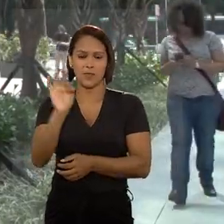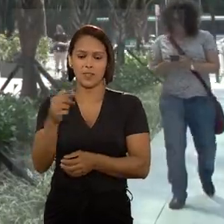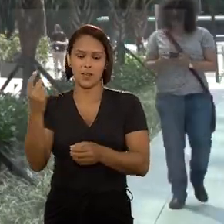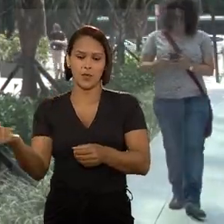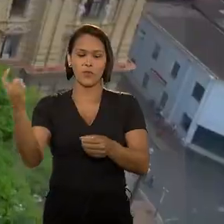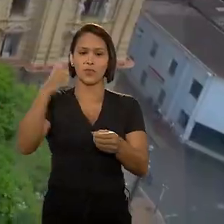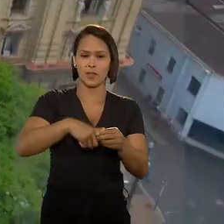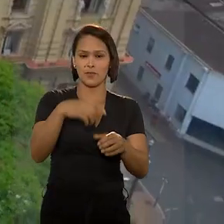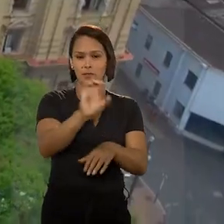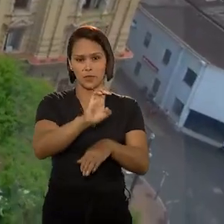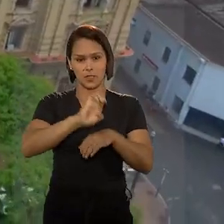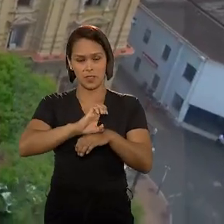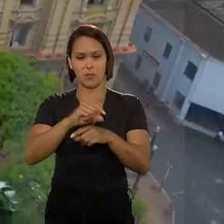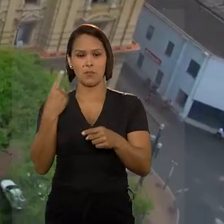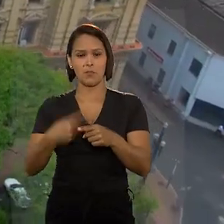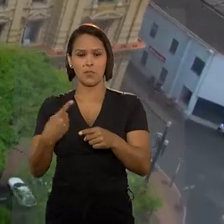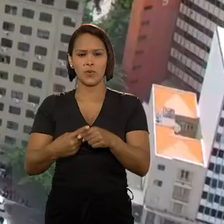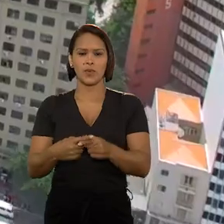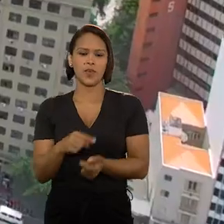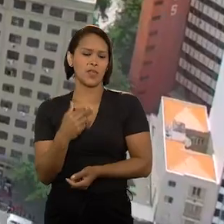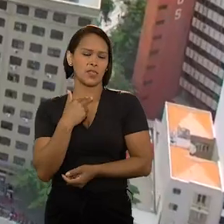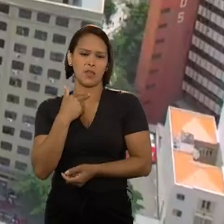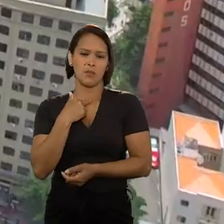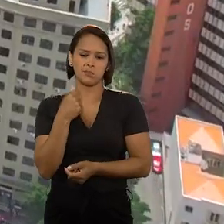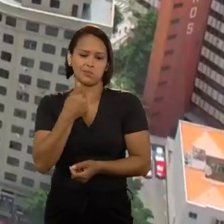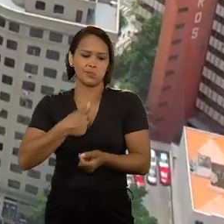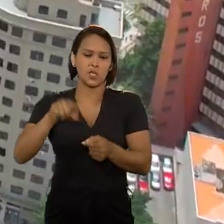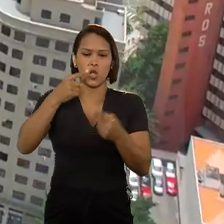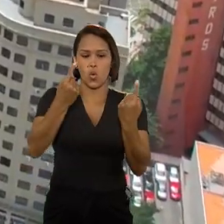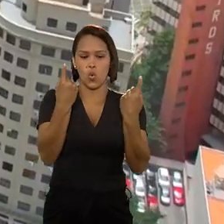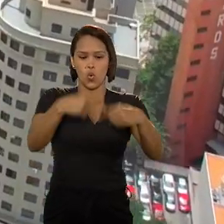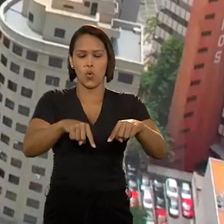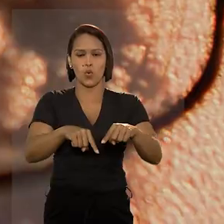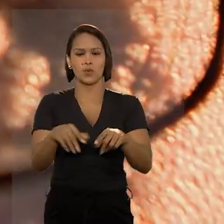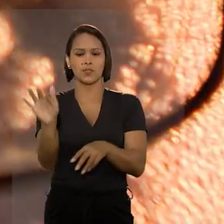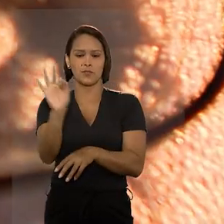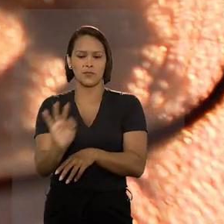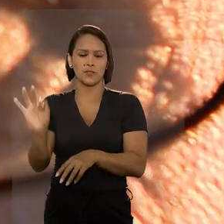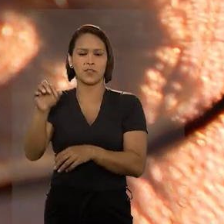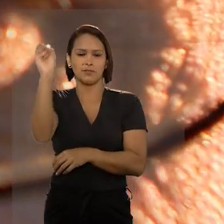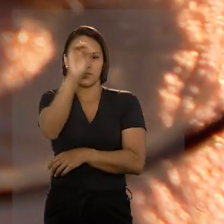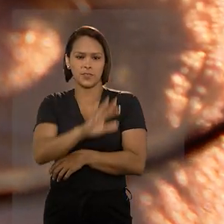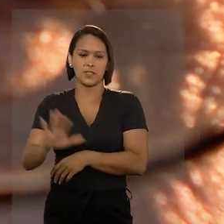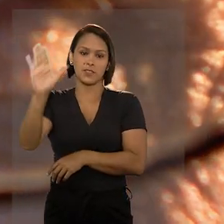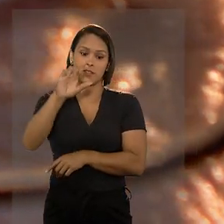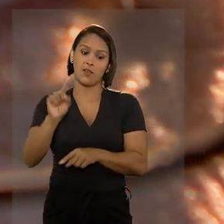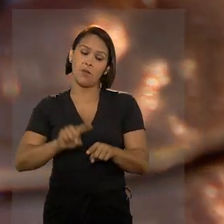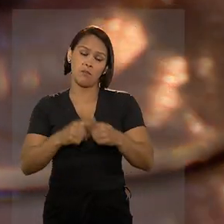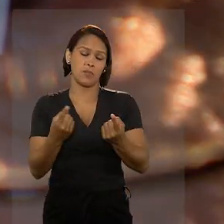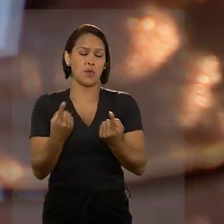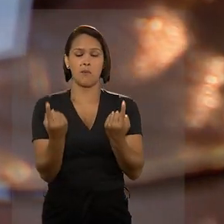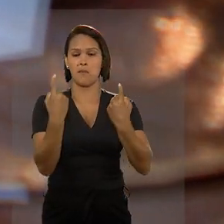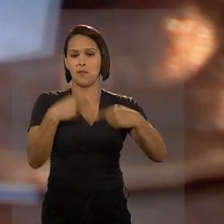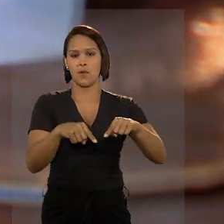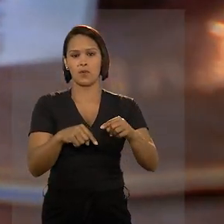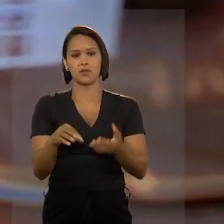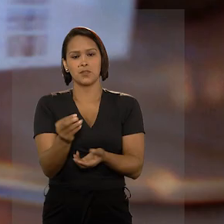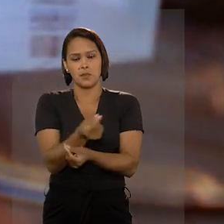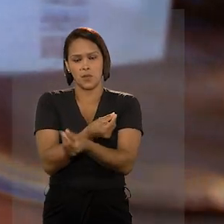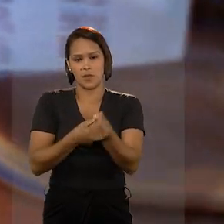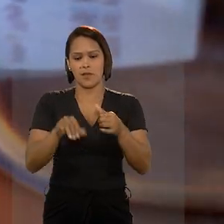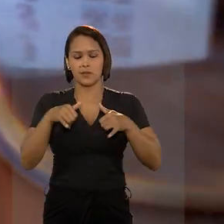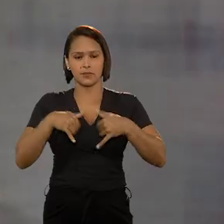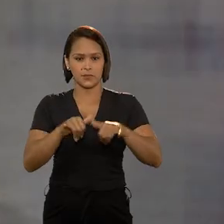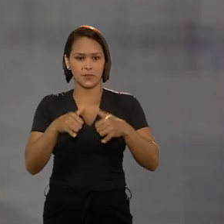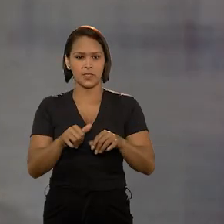devolveu o caso à vara estadual por considerar que não haveria nenhum delito contra o sistema financeiro nacional ou contra o mercado de